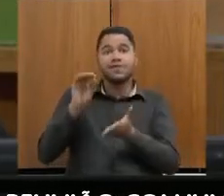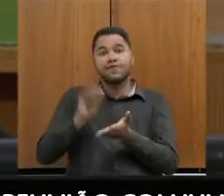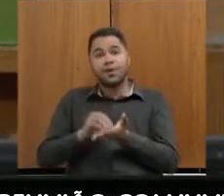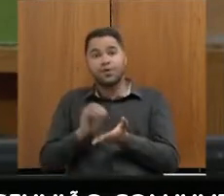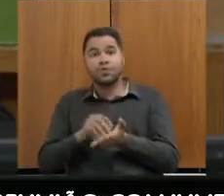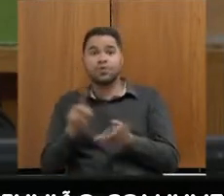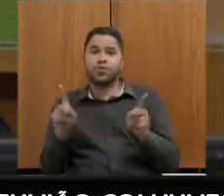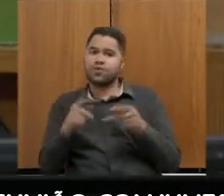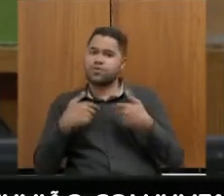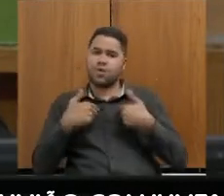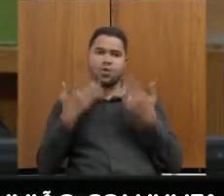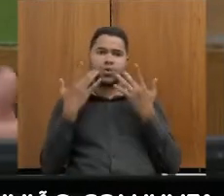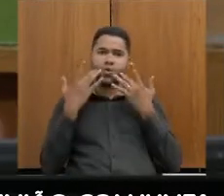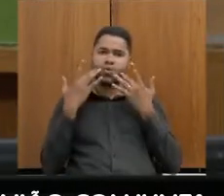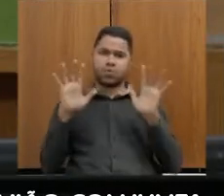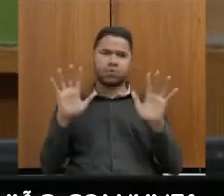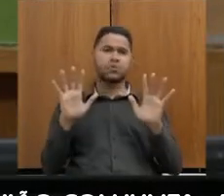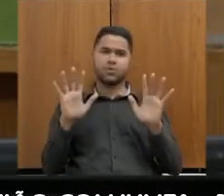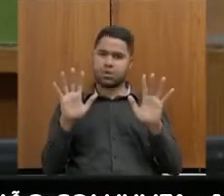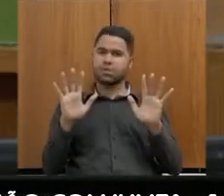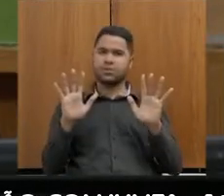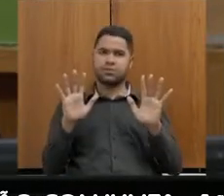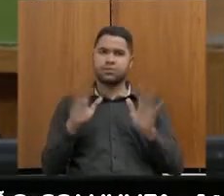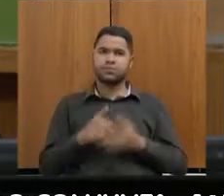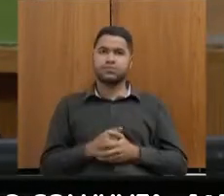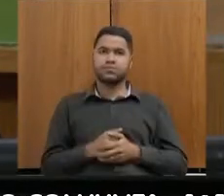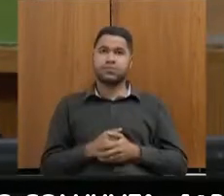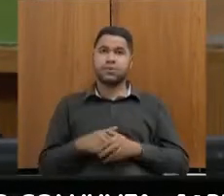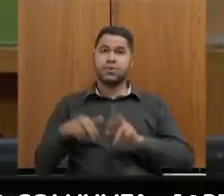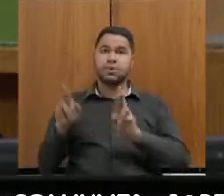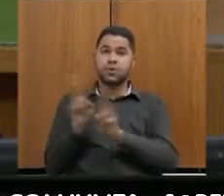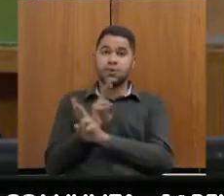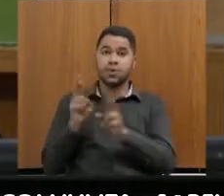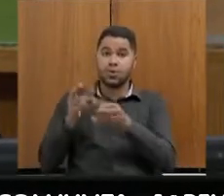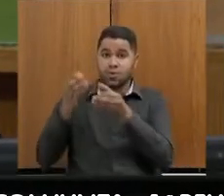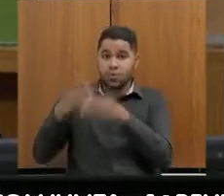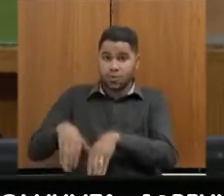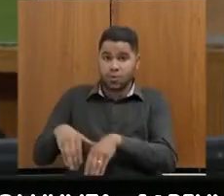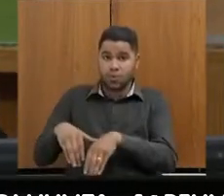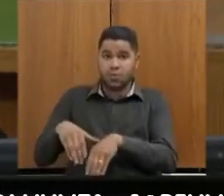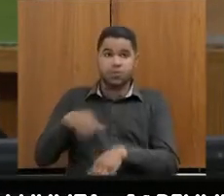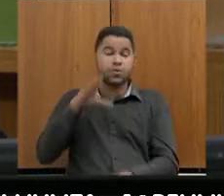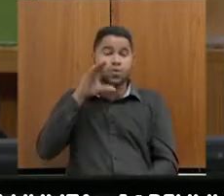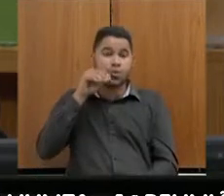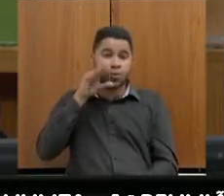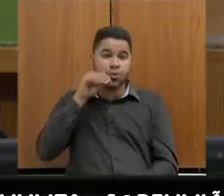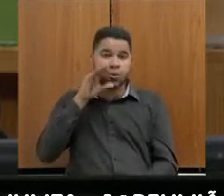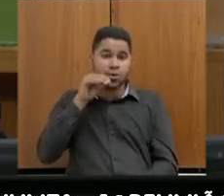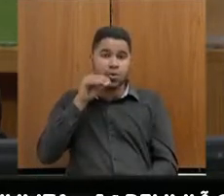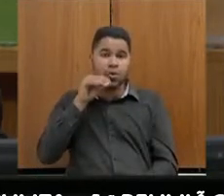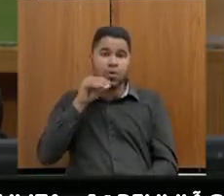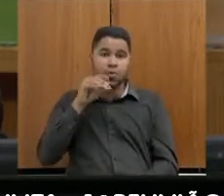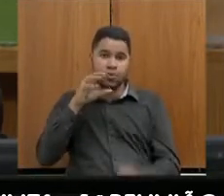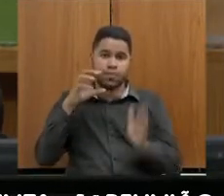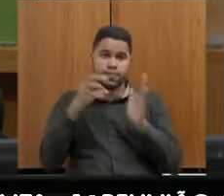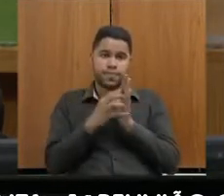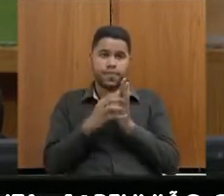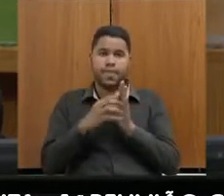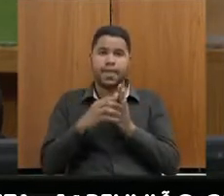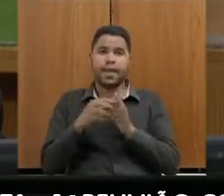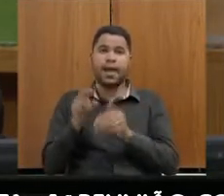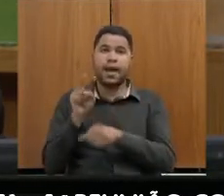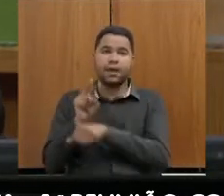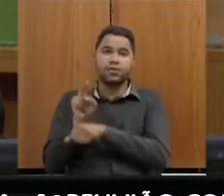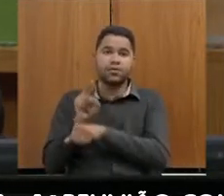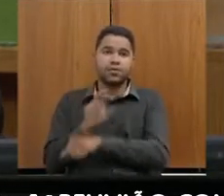professor, realmente eu não teria essa capacidade. Com relação ao concurso de servidor da auditor fiscal,